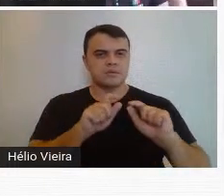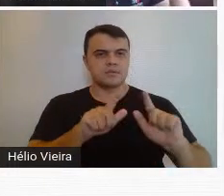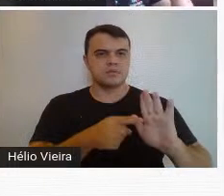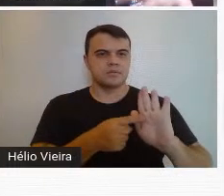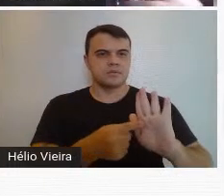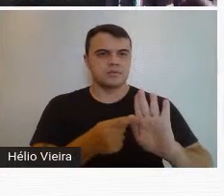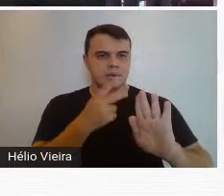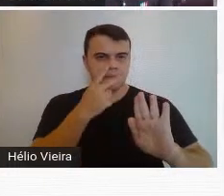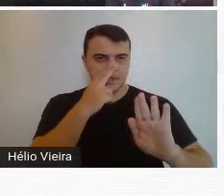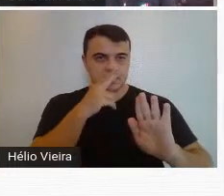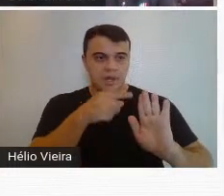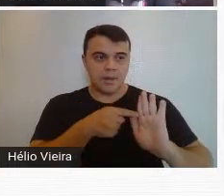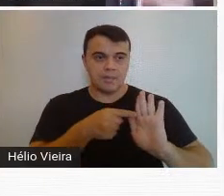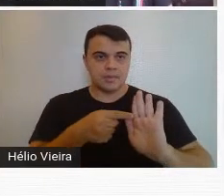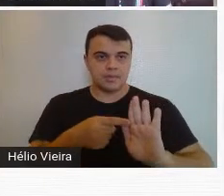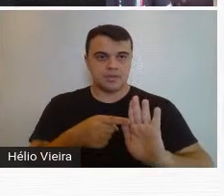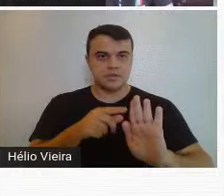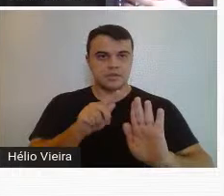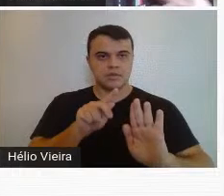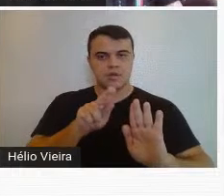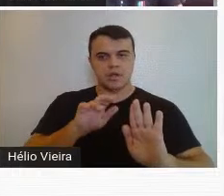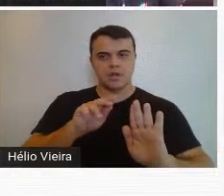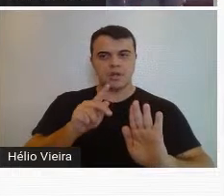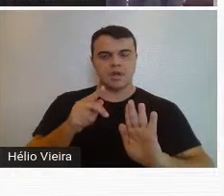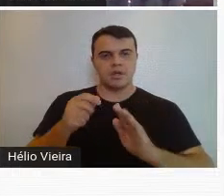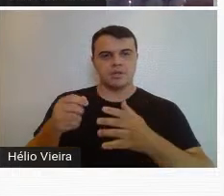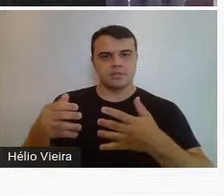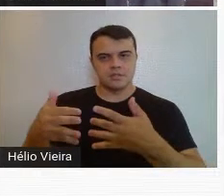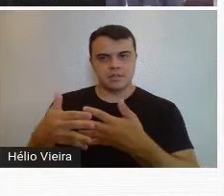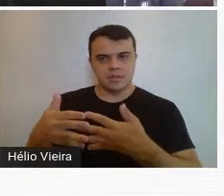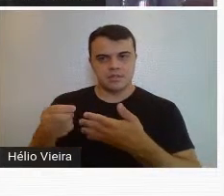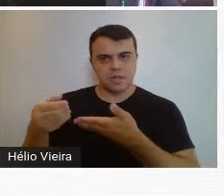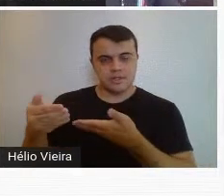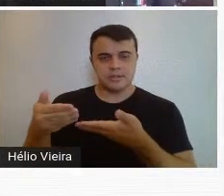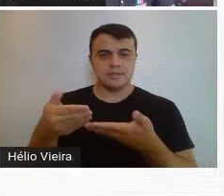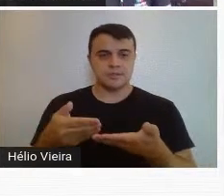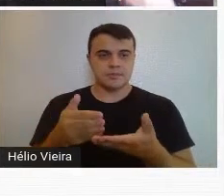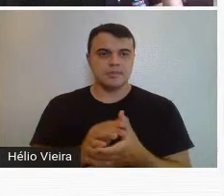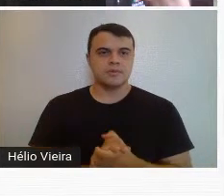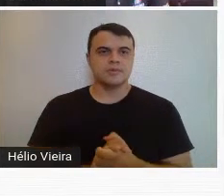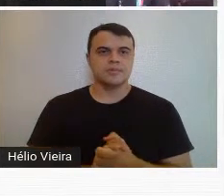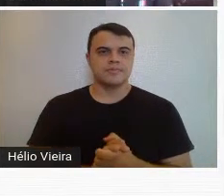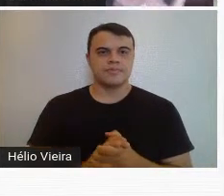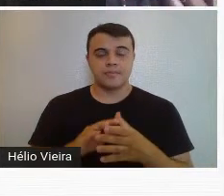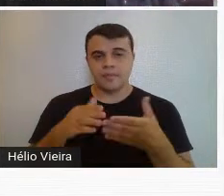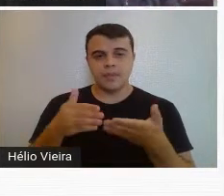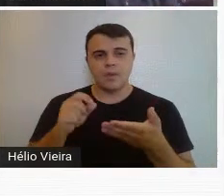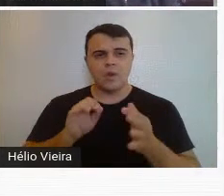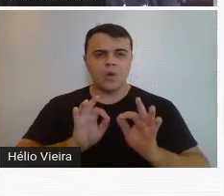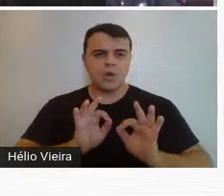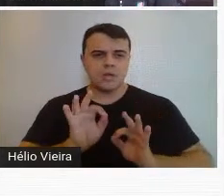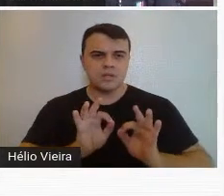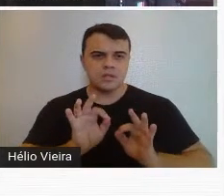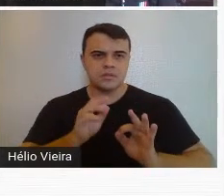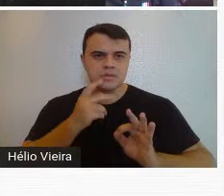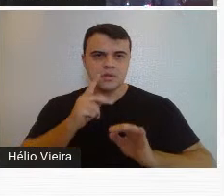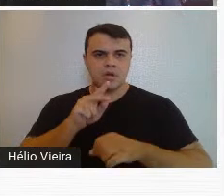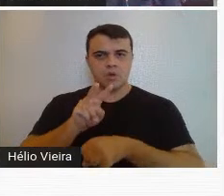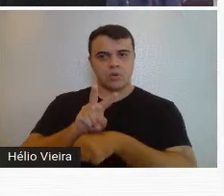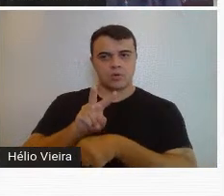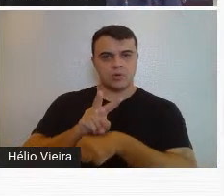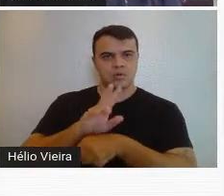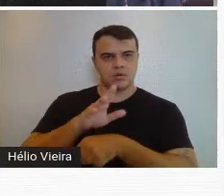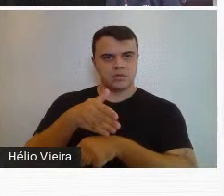uma espécie de apresentação do Guignard para a cidade, de recepção do Guignard. Então, a organização e a curadoria